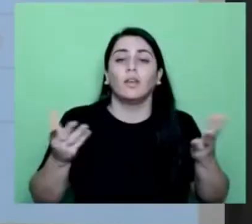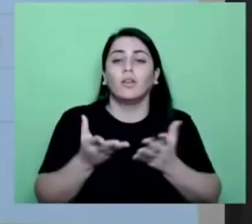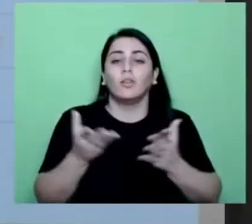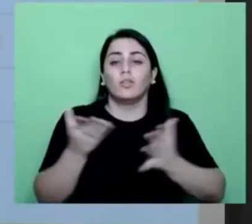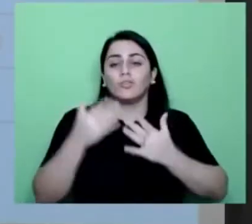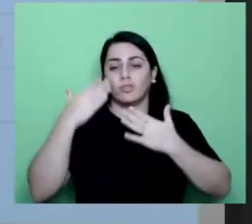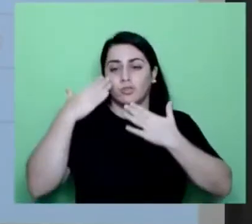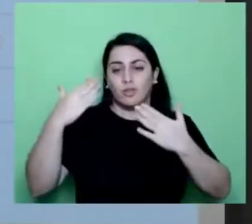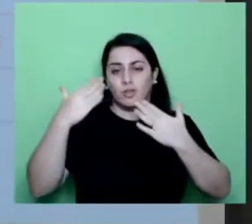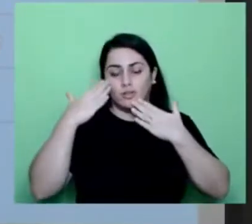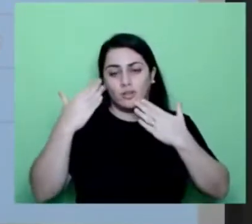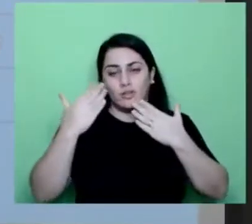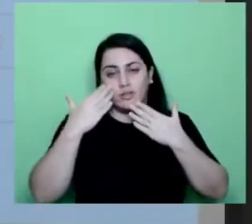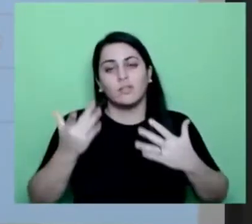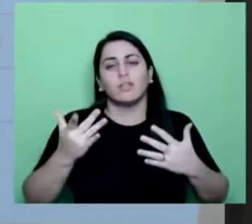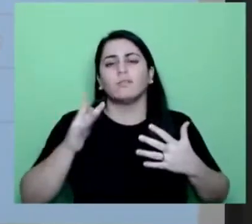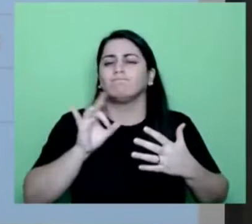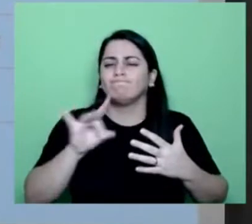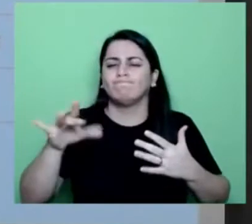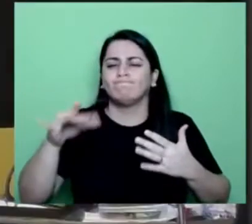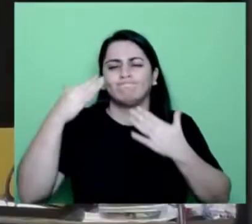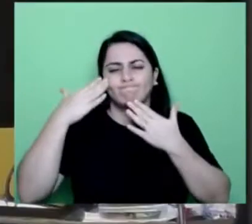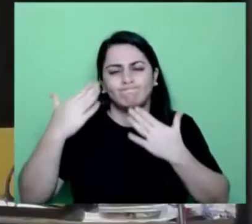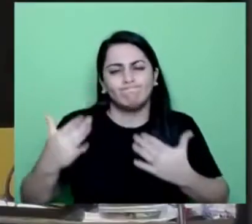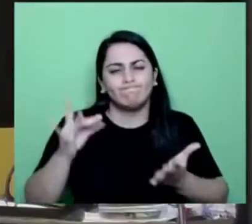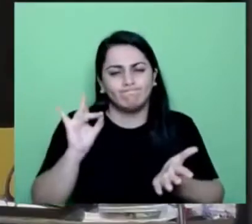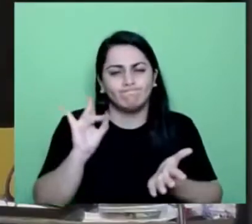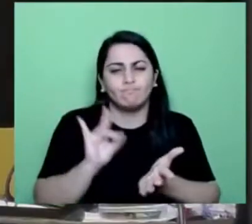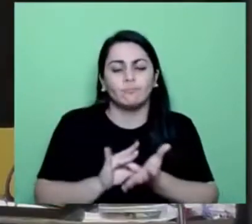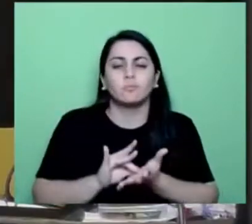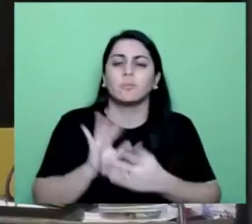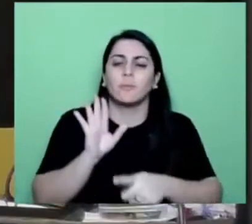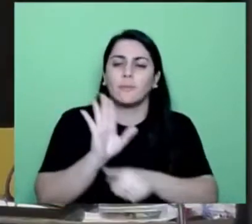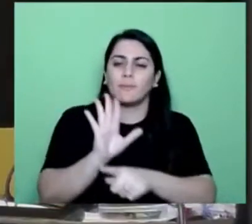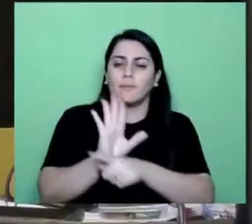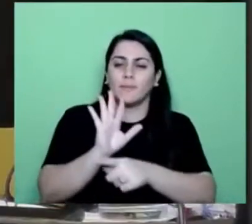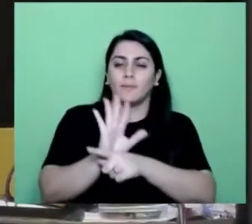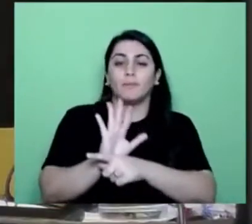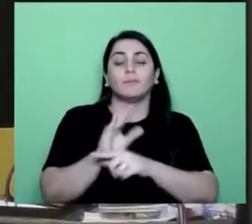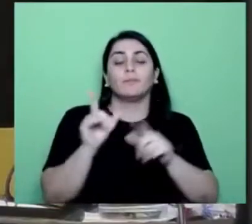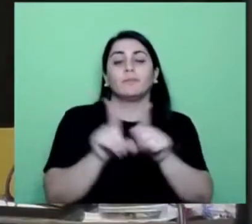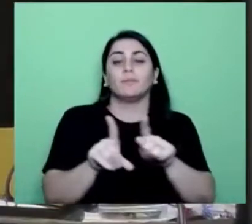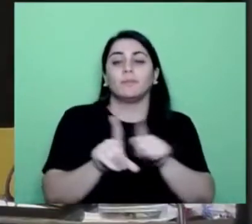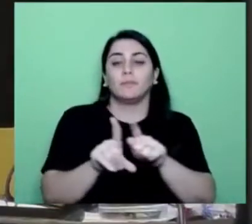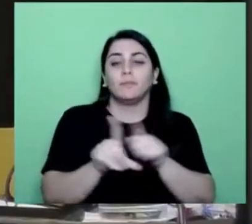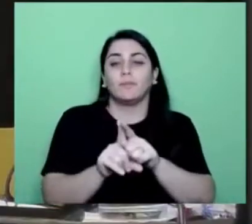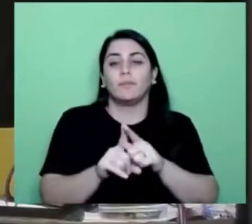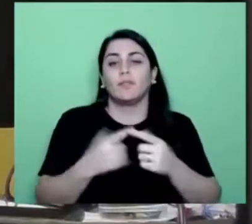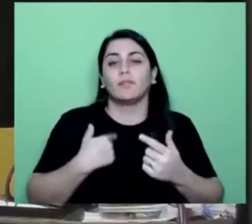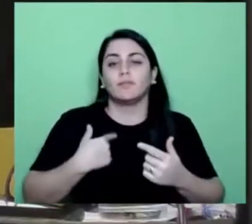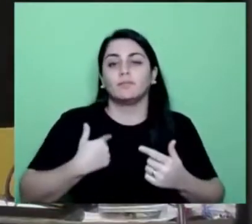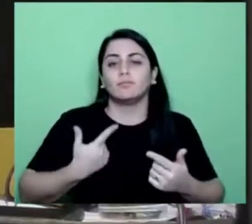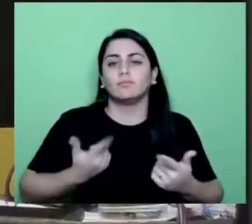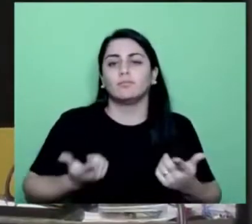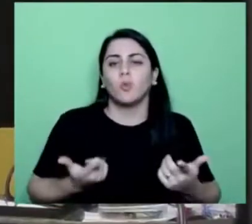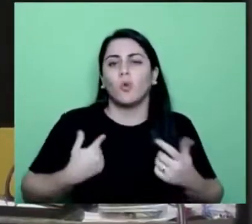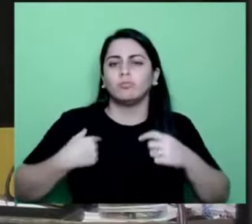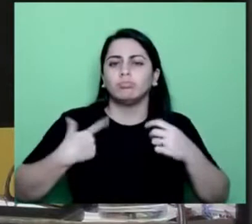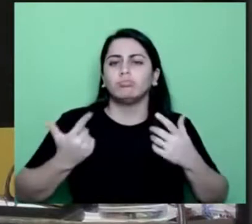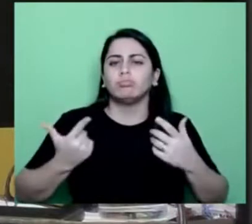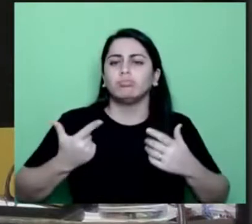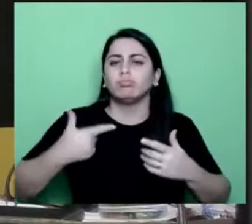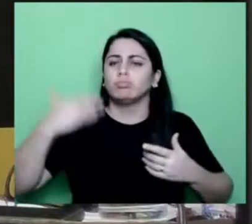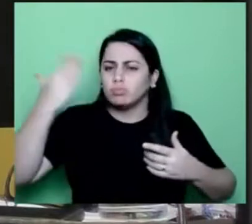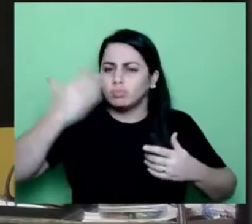agradecemos profundamente a contribuição, a dedicação e o testemunho que, na verdade, esses